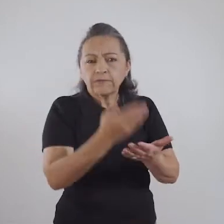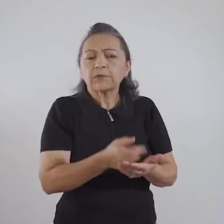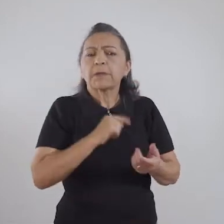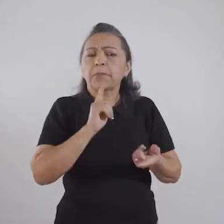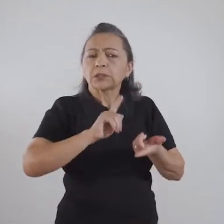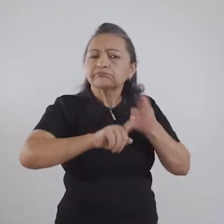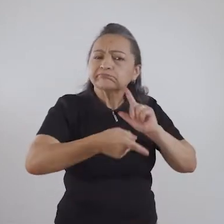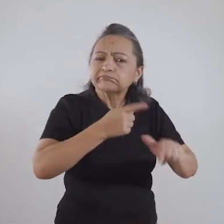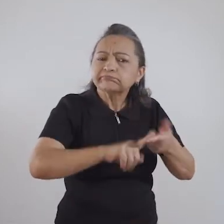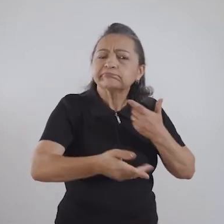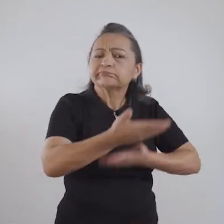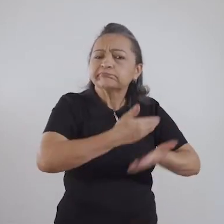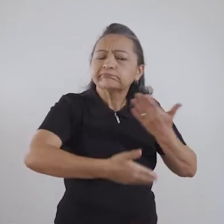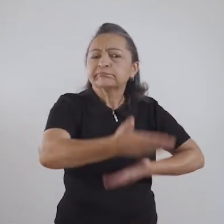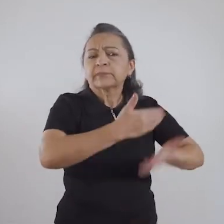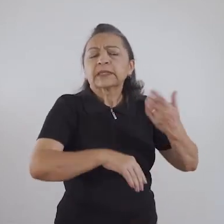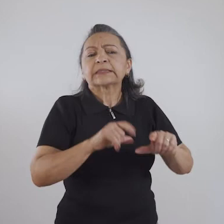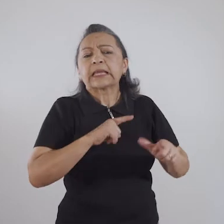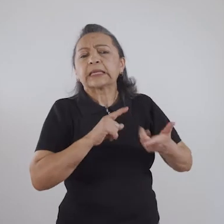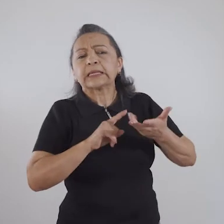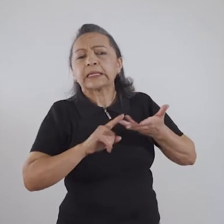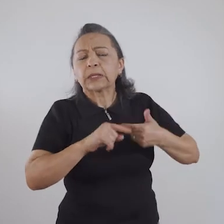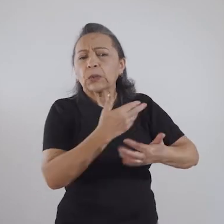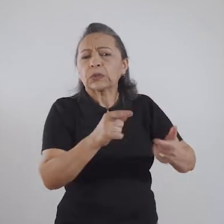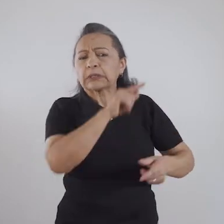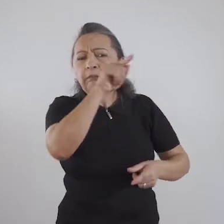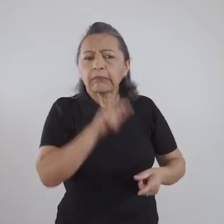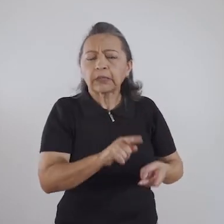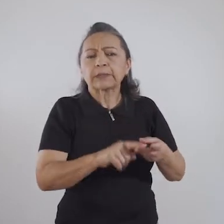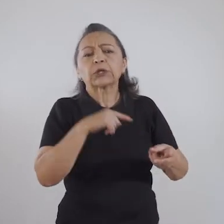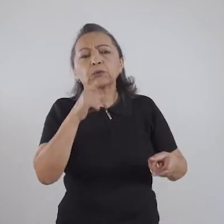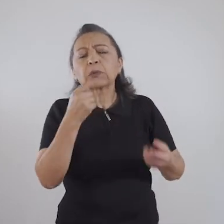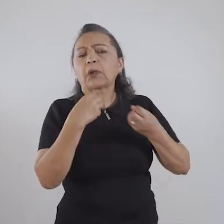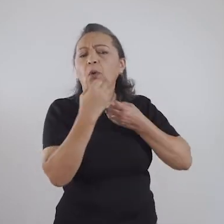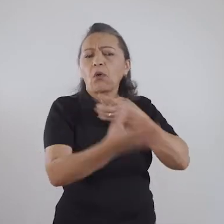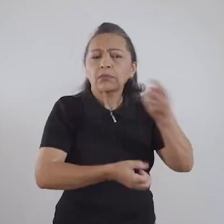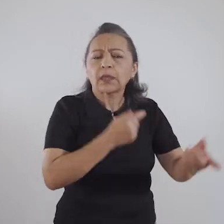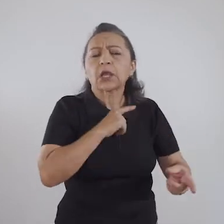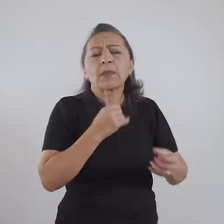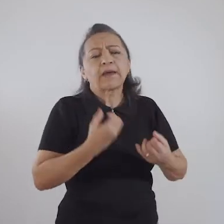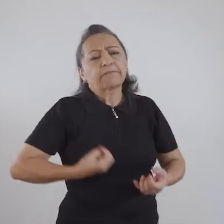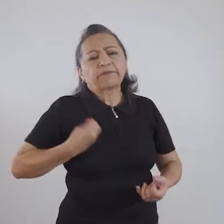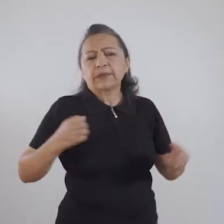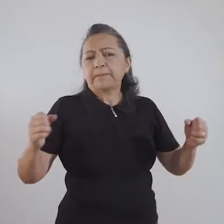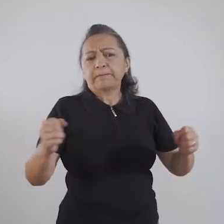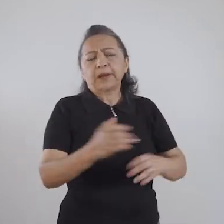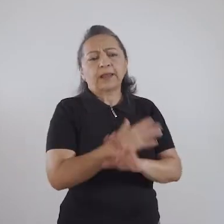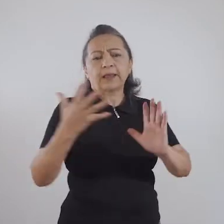confie, que você divida as suas questões, as suas dúvidas, para que você possa realmente ter uma vida